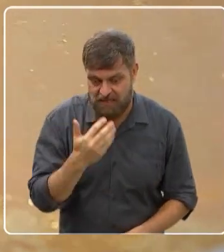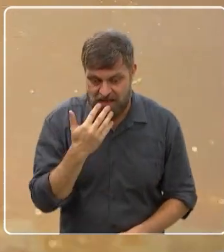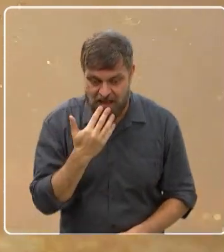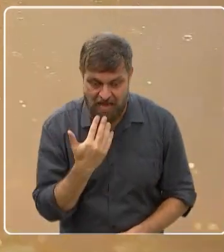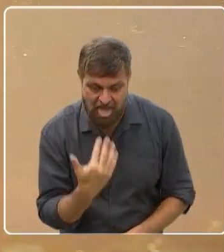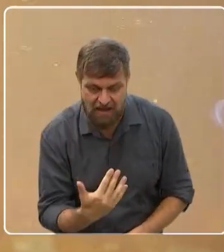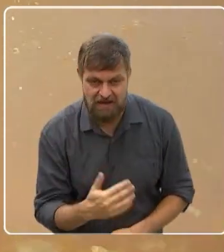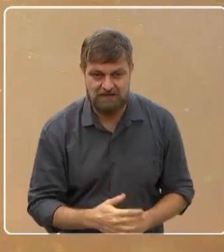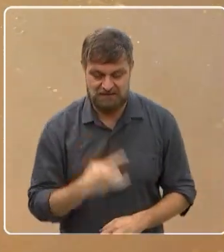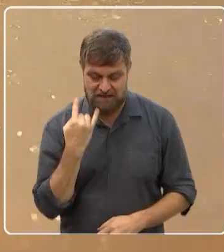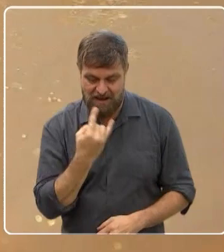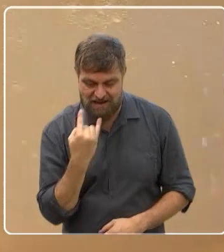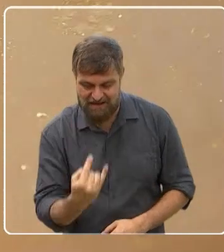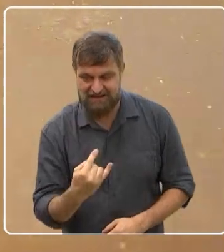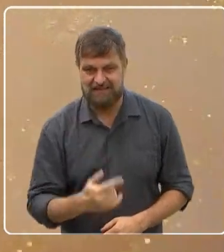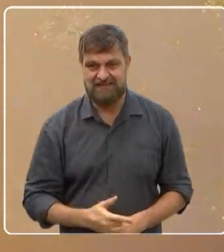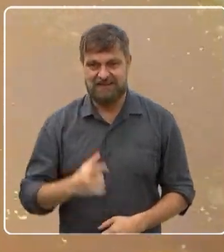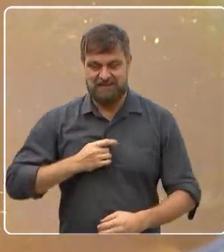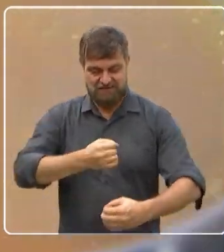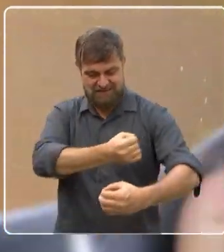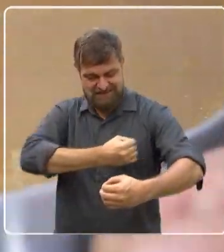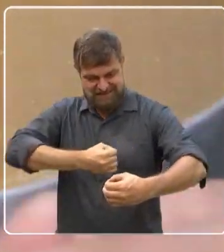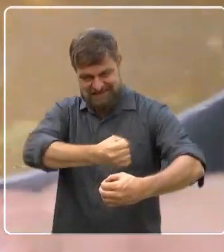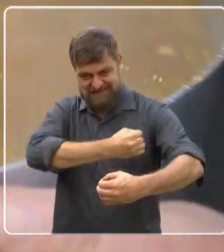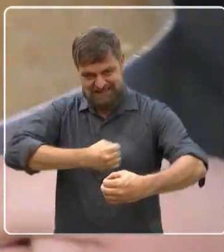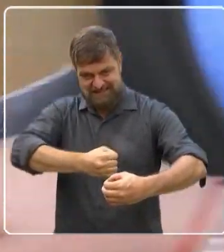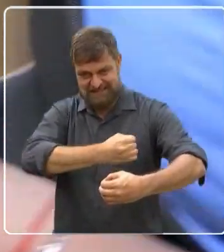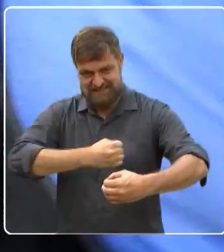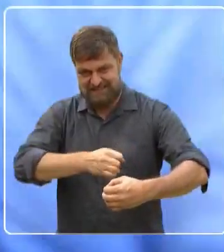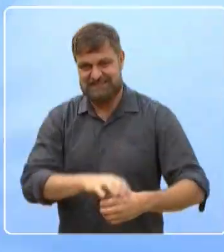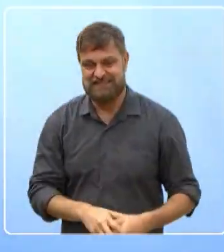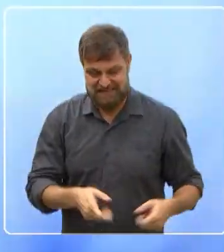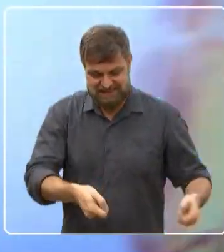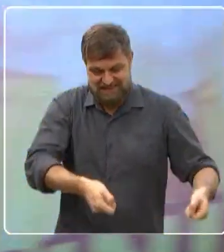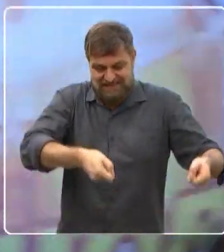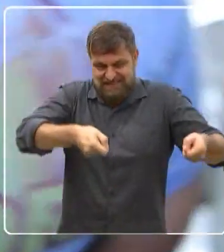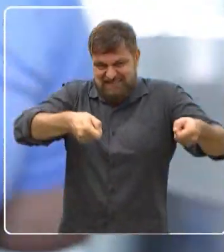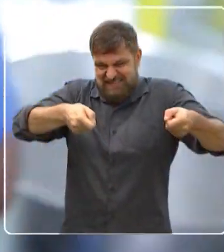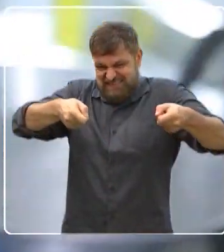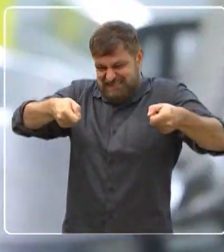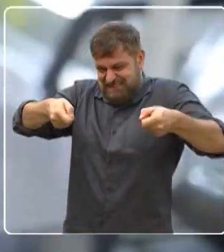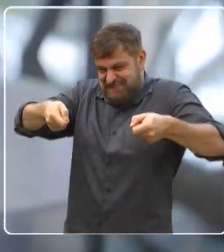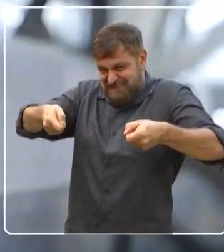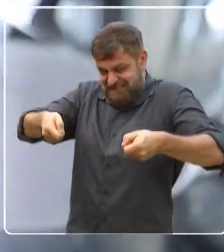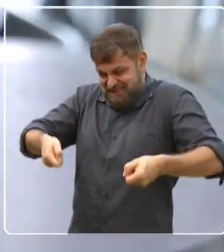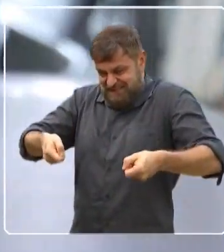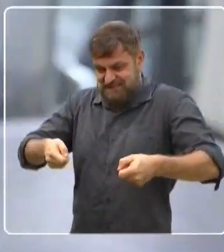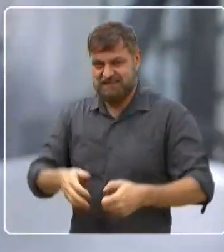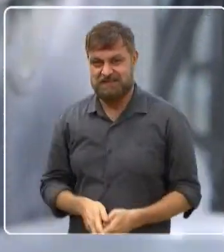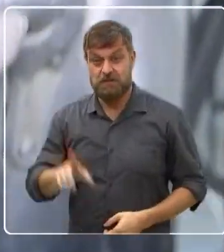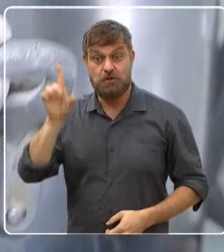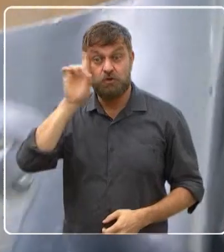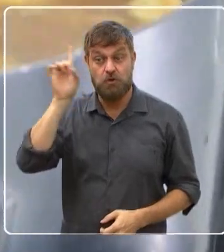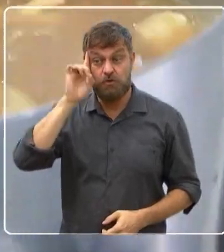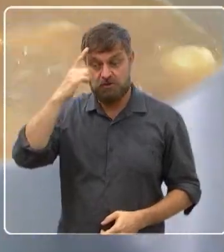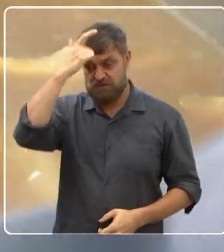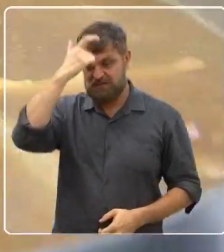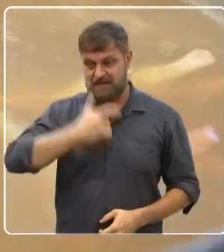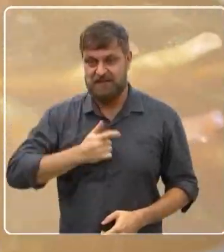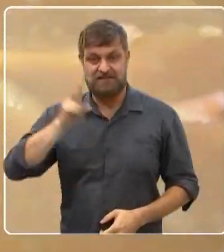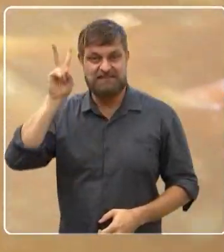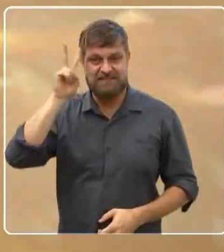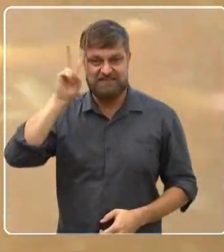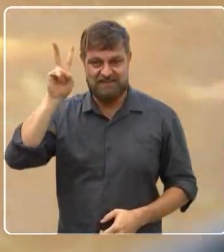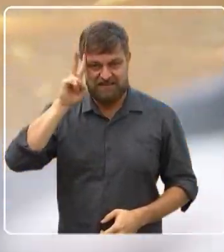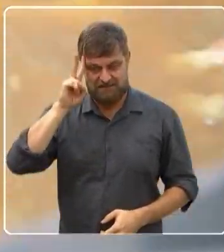Agora você me dá licença que eu pego minha panela. Pois não. Que eu pego sozinha. Todos os dias de segunda